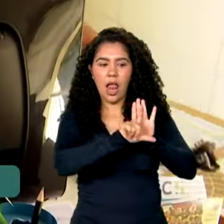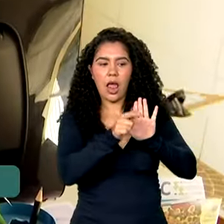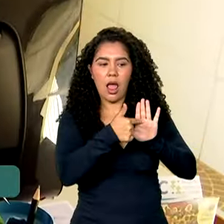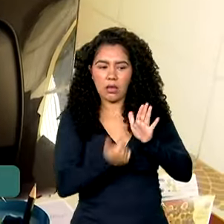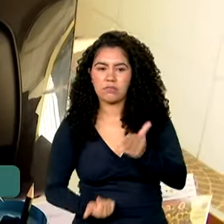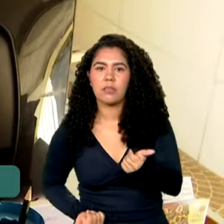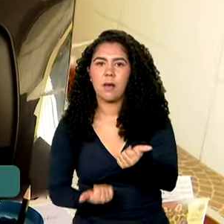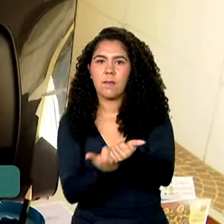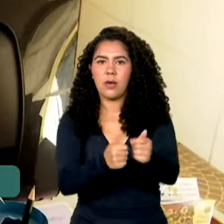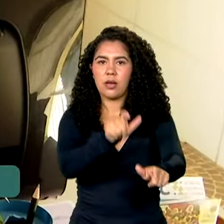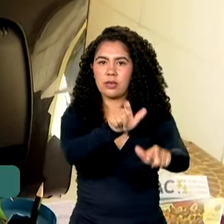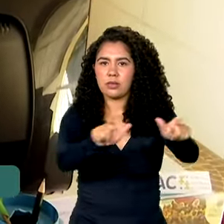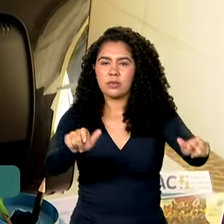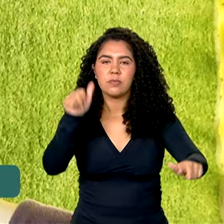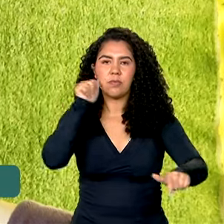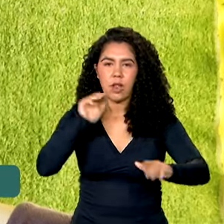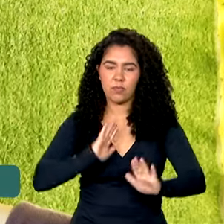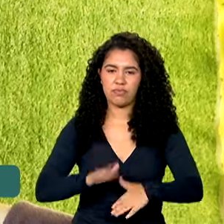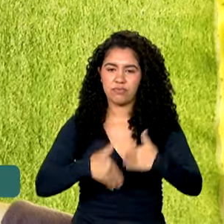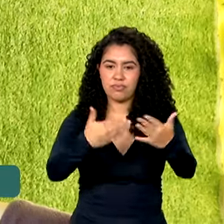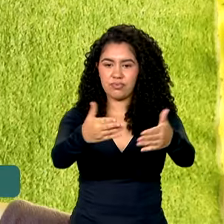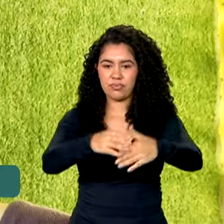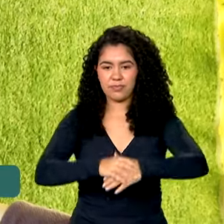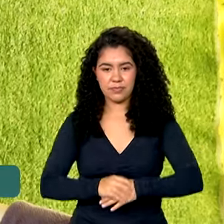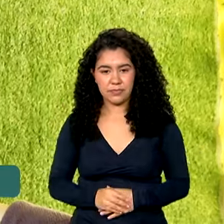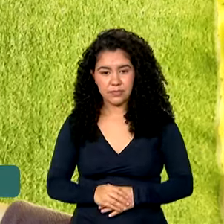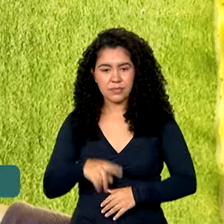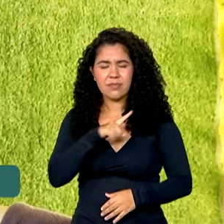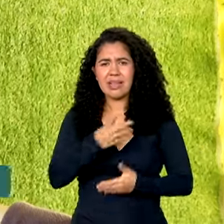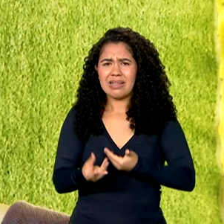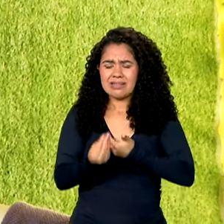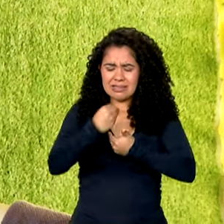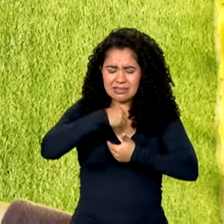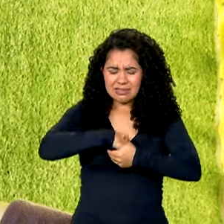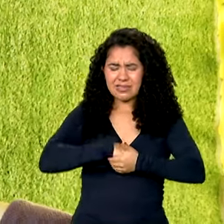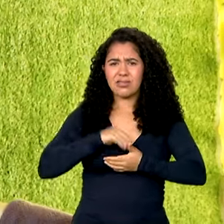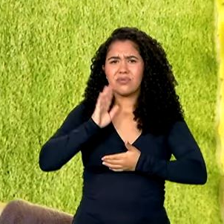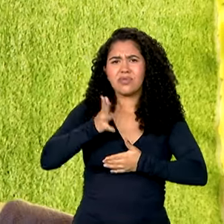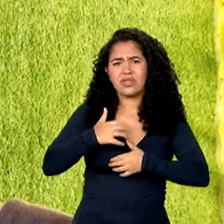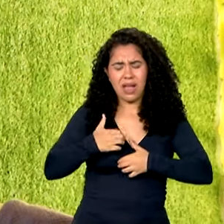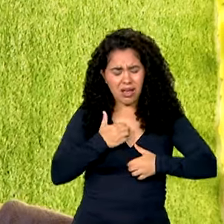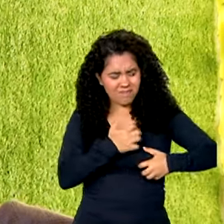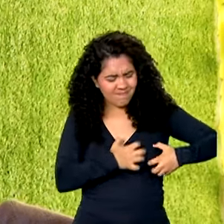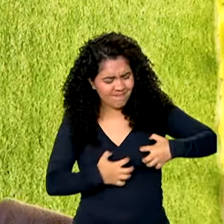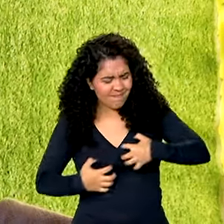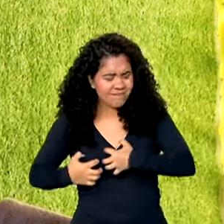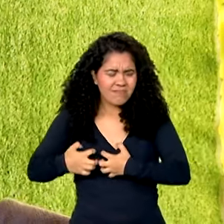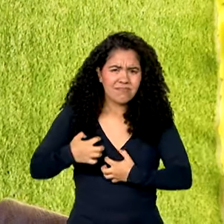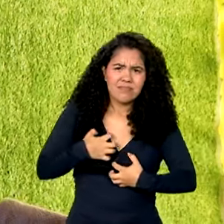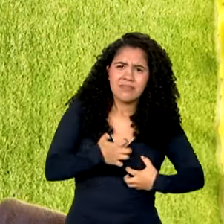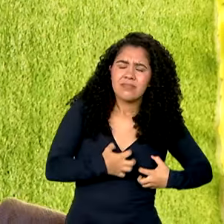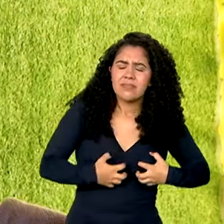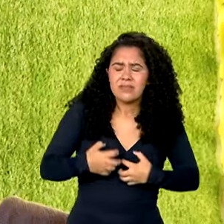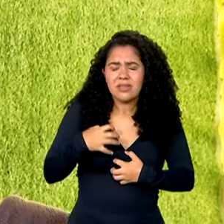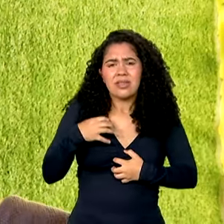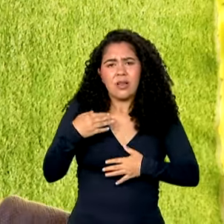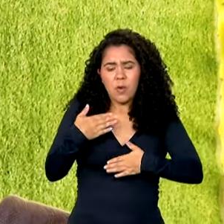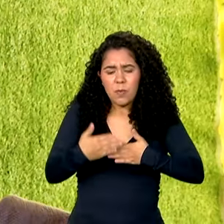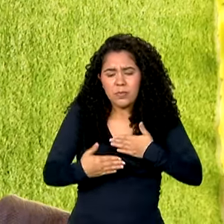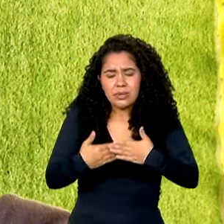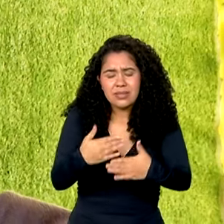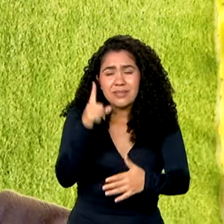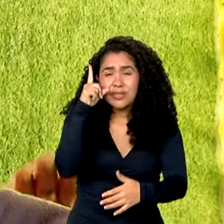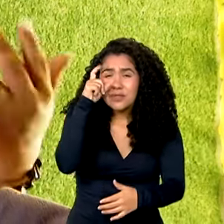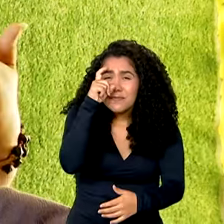a, enfim, recomeçar. Você já carrega aquela marca dentro de si, que é um processo muito difícil de tirar.